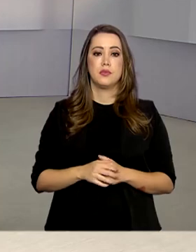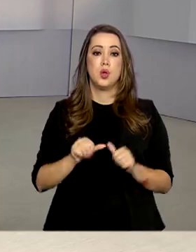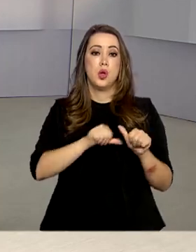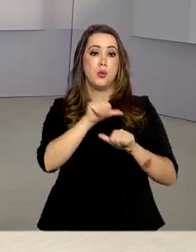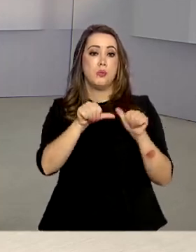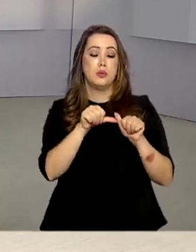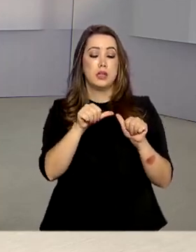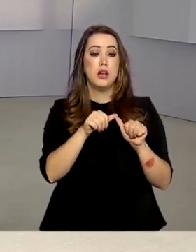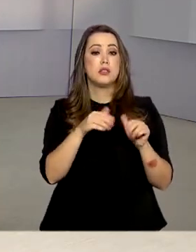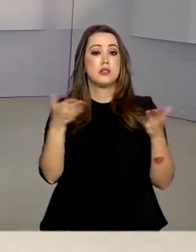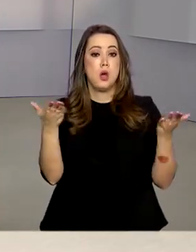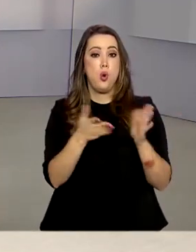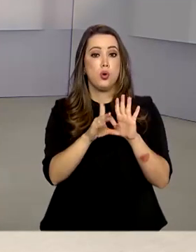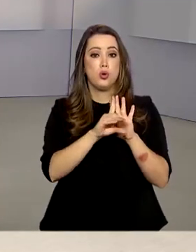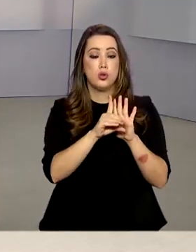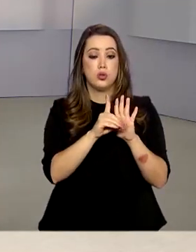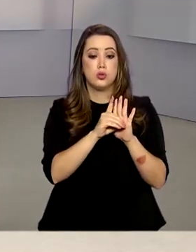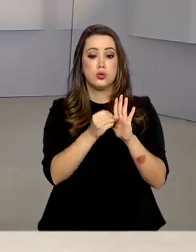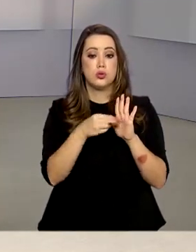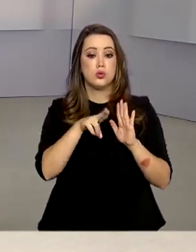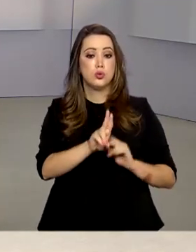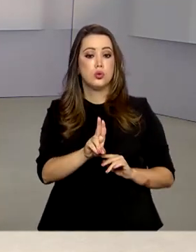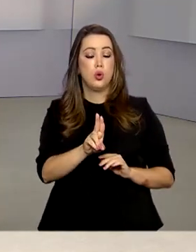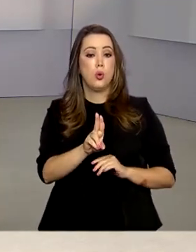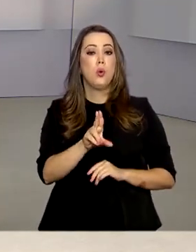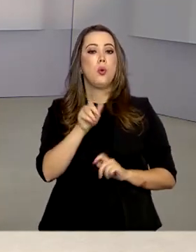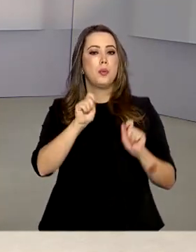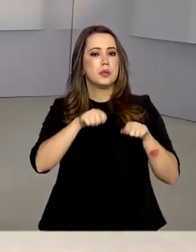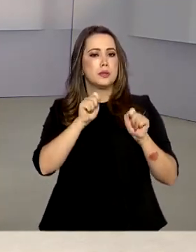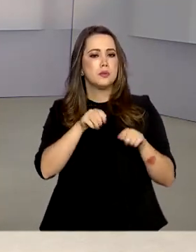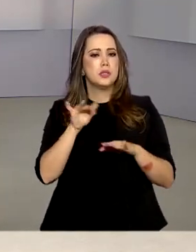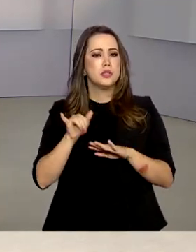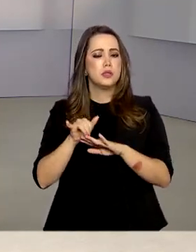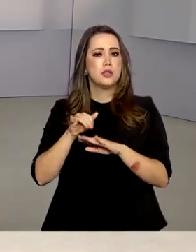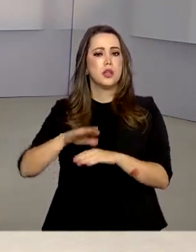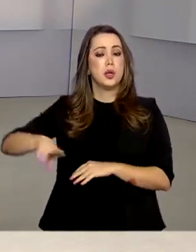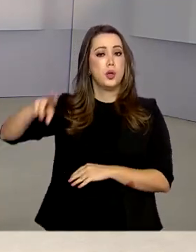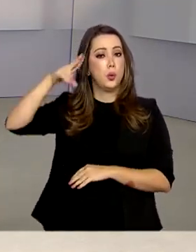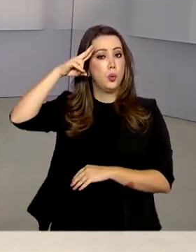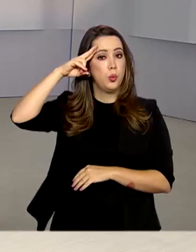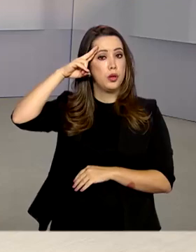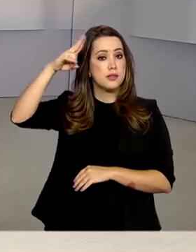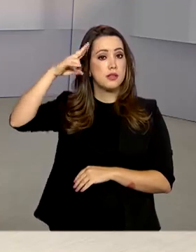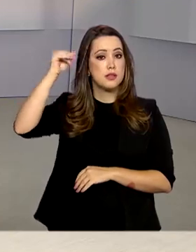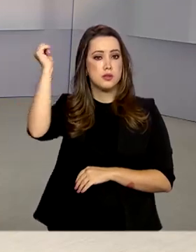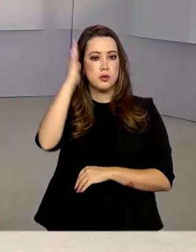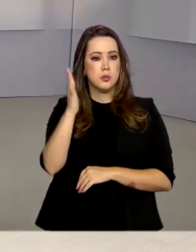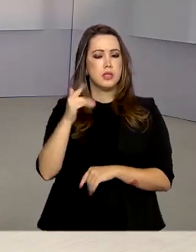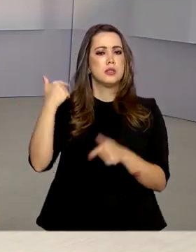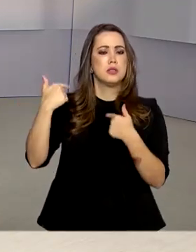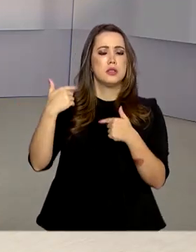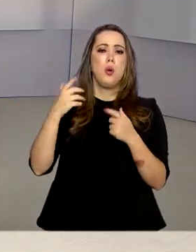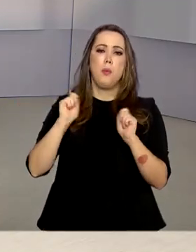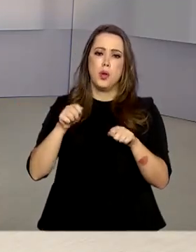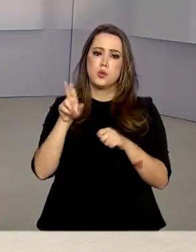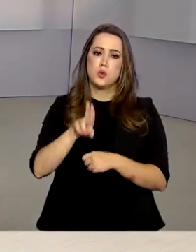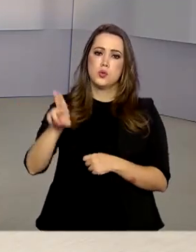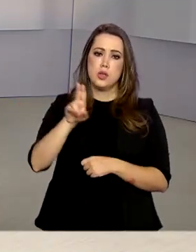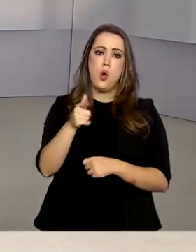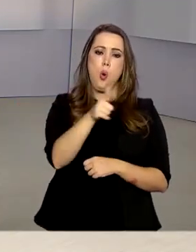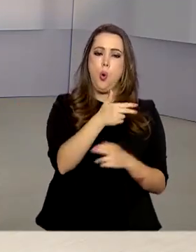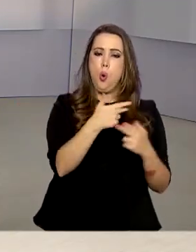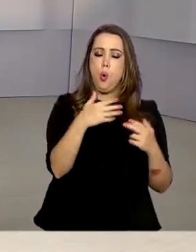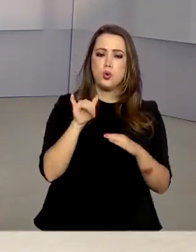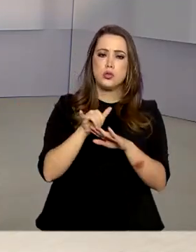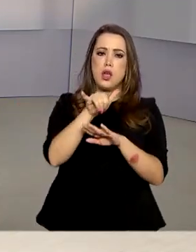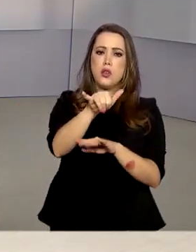mudança publicada hoje no Diário Oficial da União permite que a aviação do Exército Brasileiro passe a operar outros meios aéreos, além